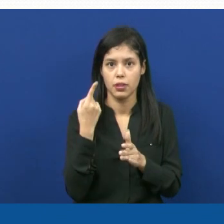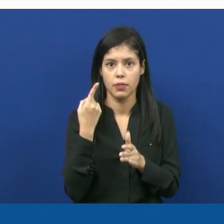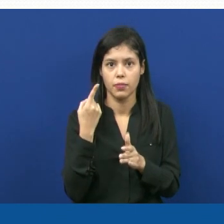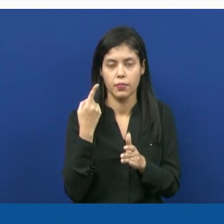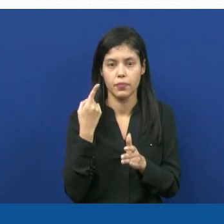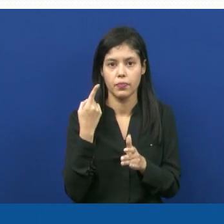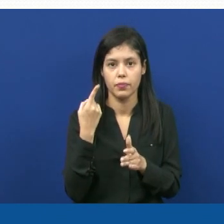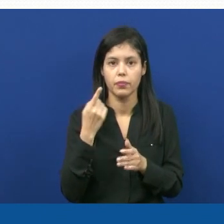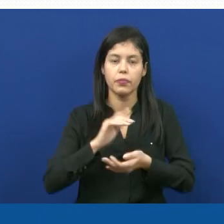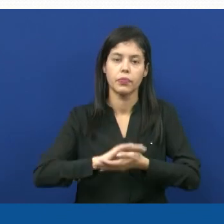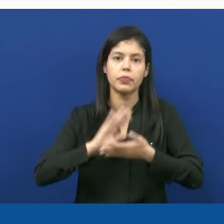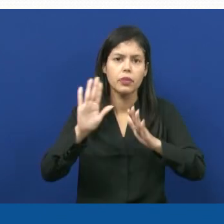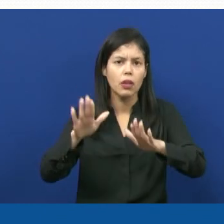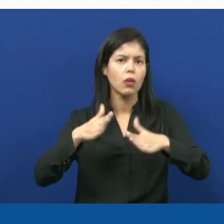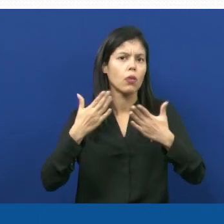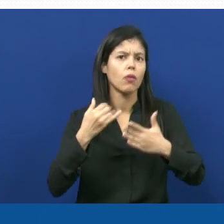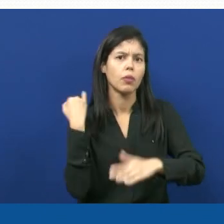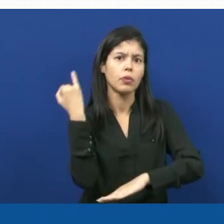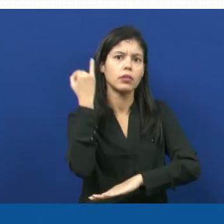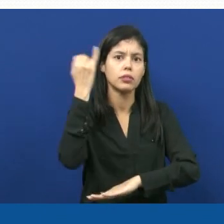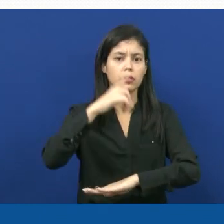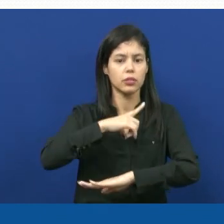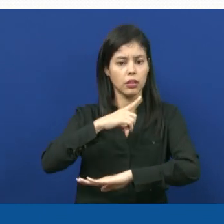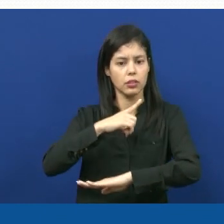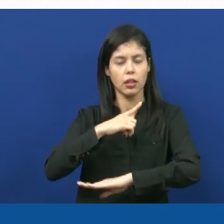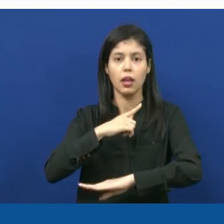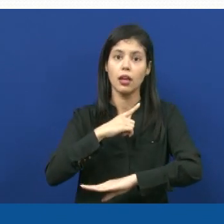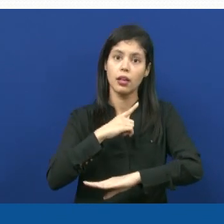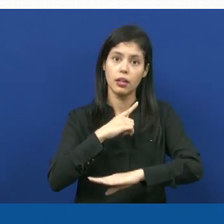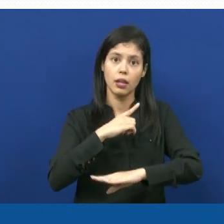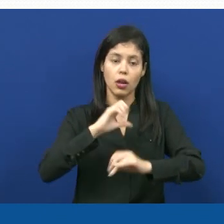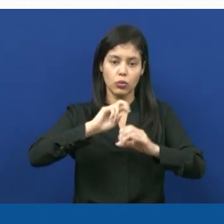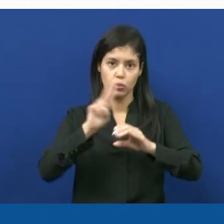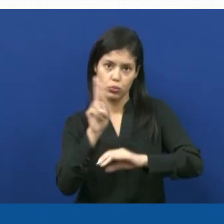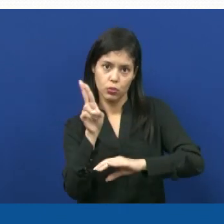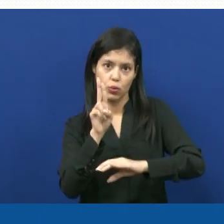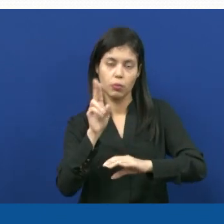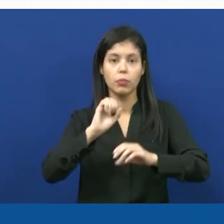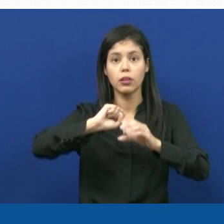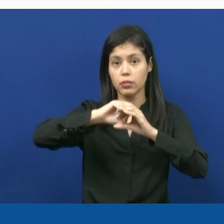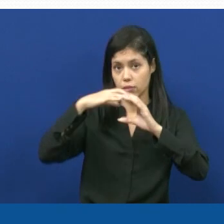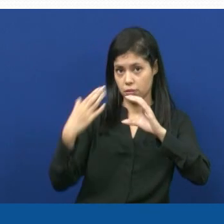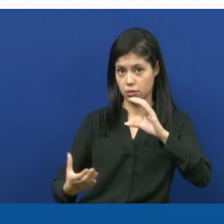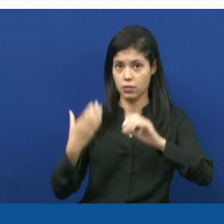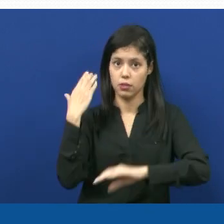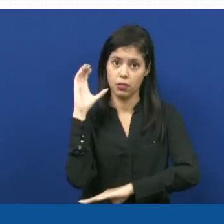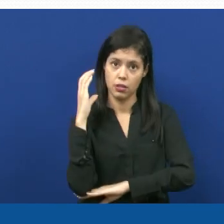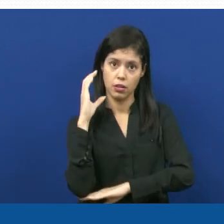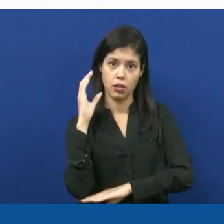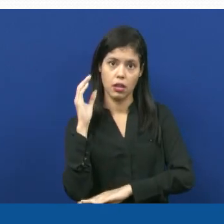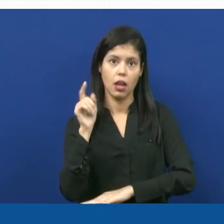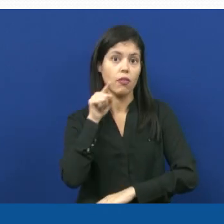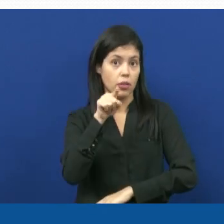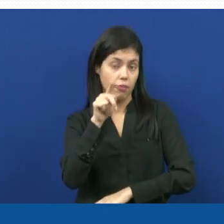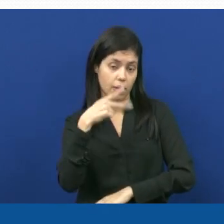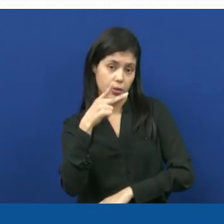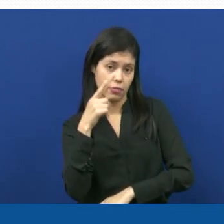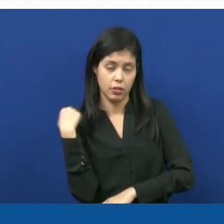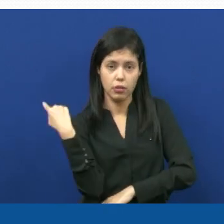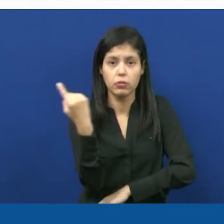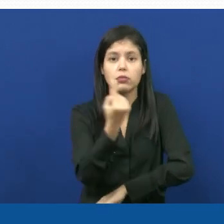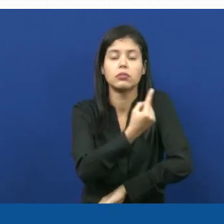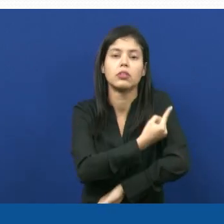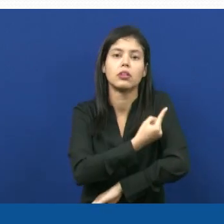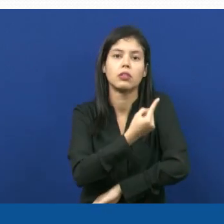seguinte, qual que é a importância da nomenclatura científica? Como eu já falei para vocês, para que a gente consiga adotar